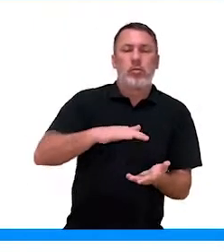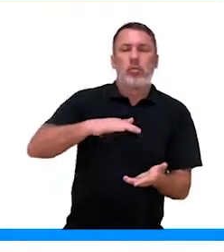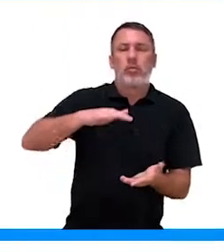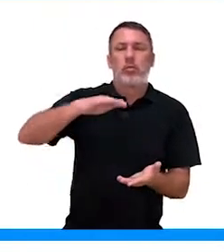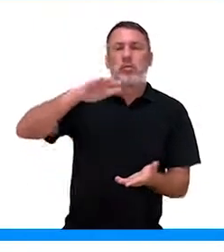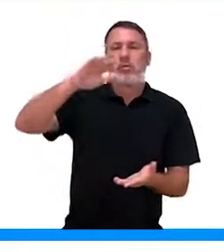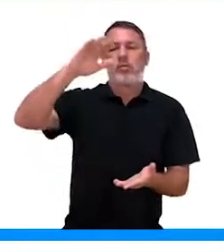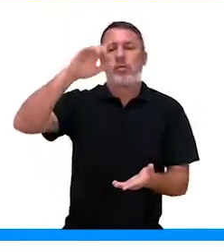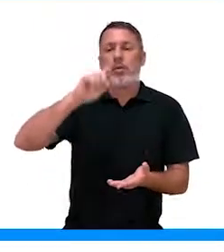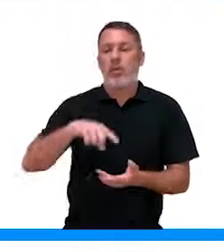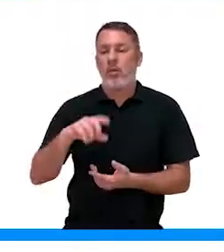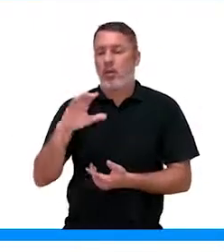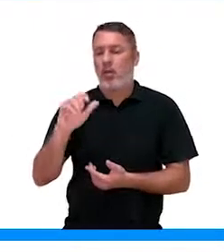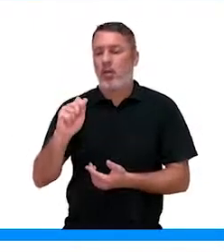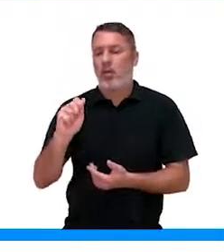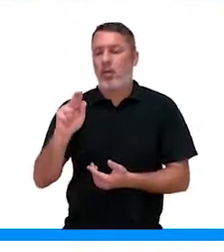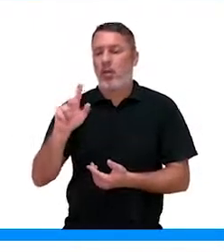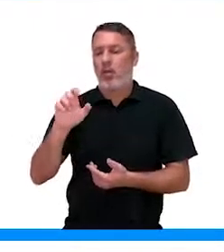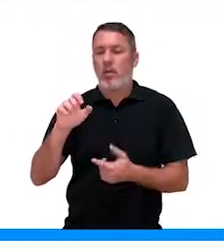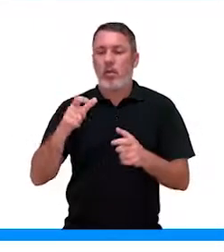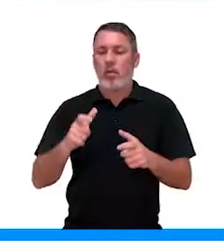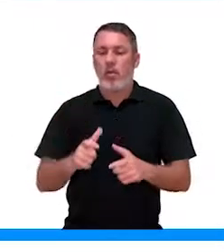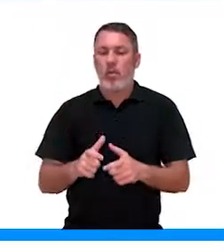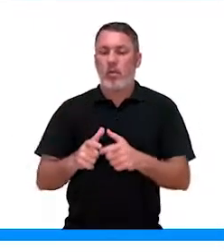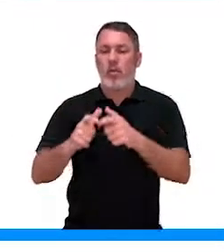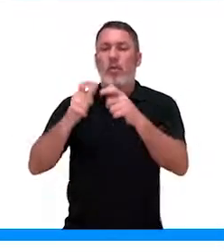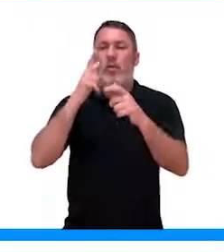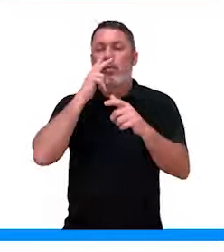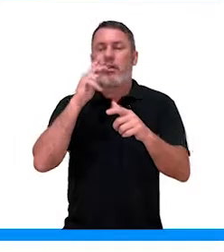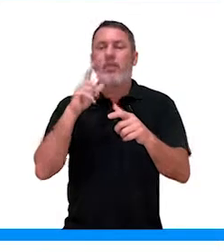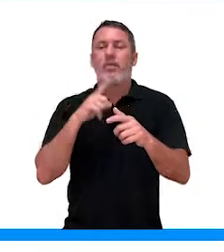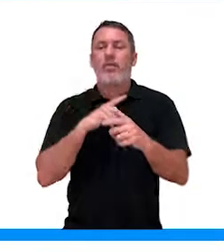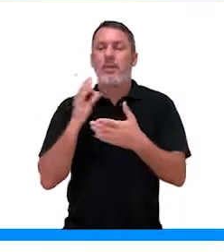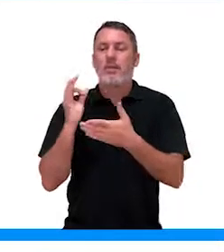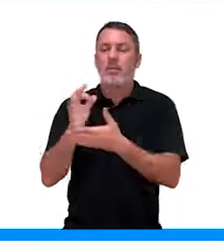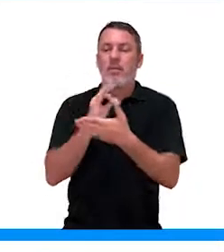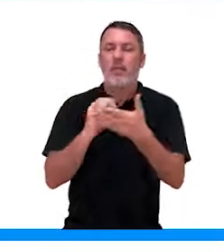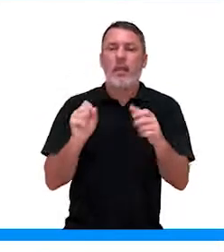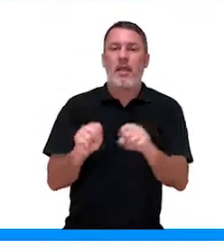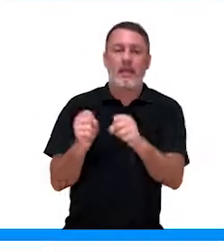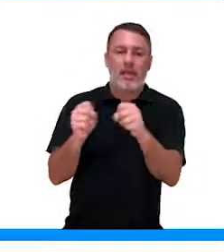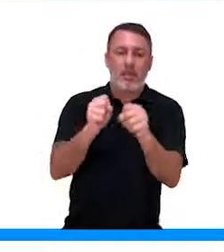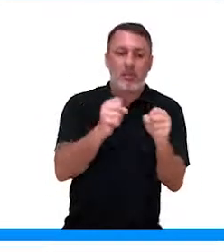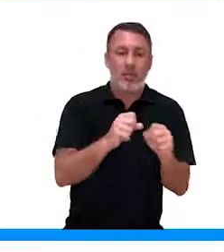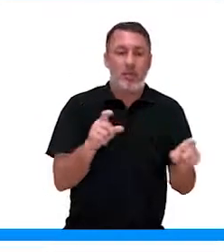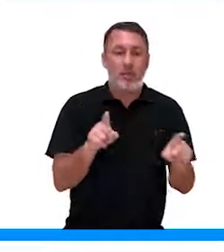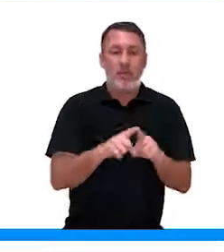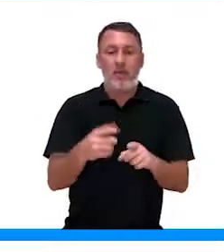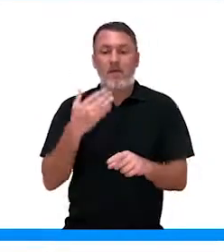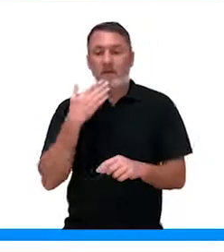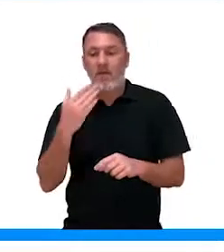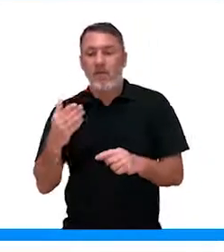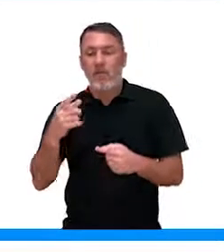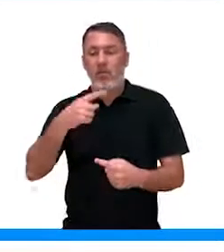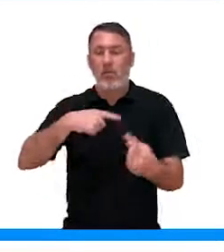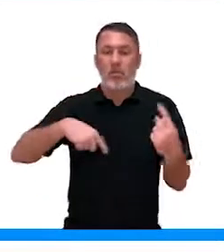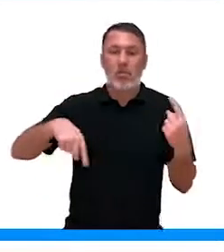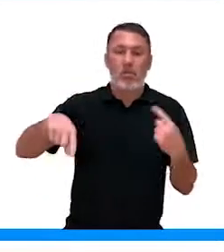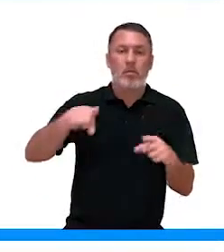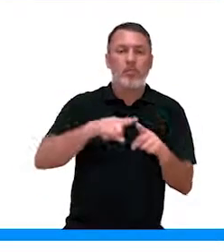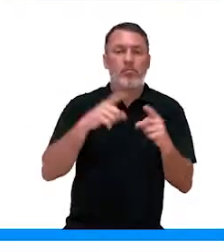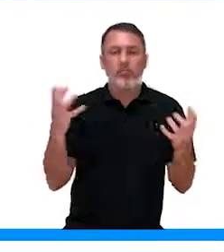através do alongamento do caule, elas quebram a dormência das sementes, então elas favorecem a germinação,